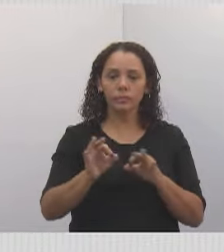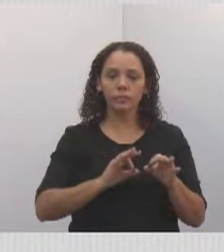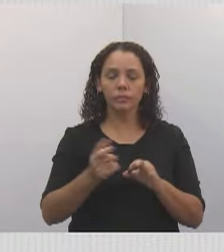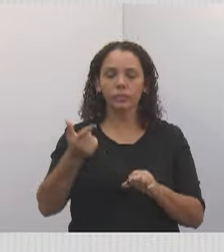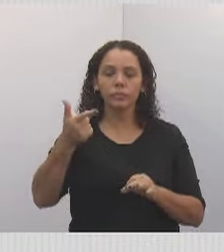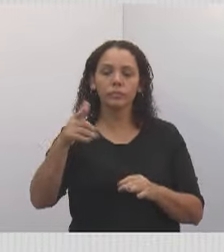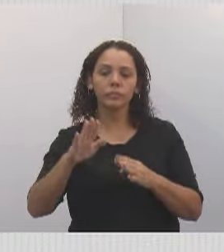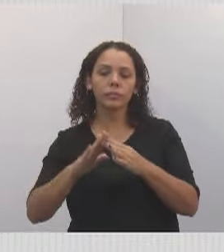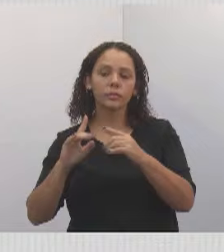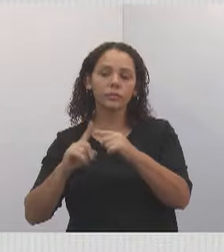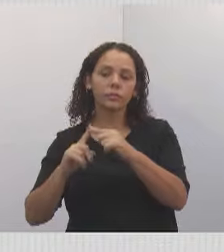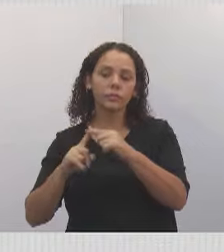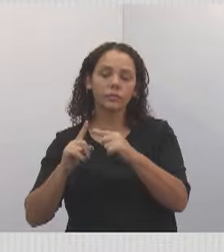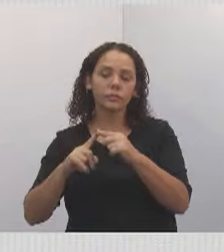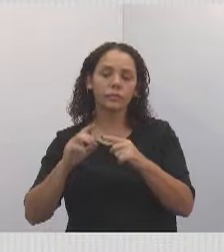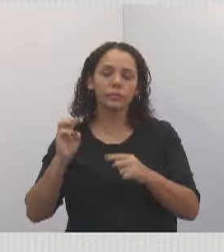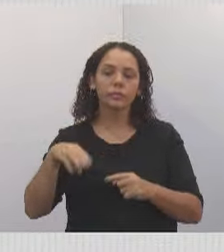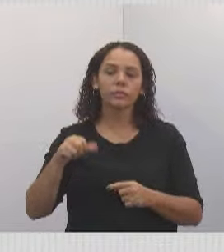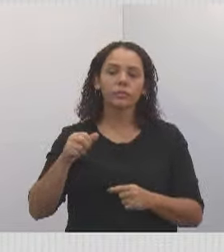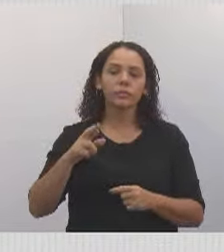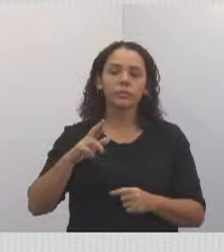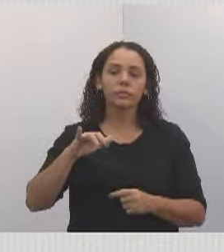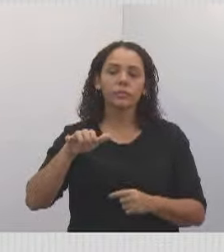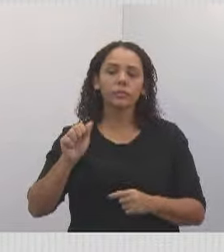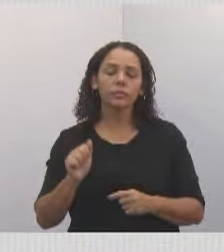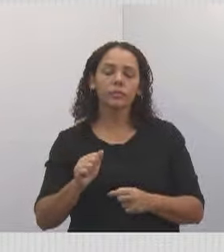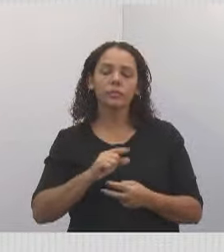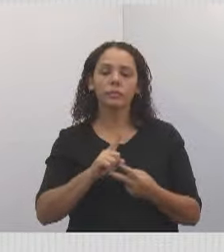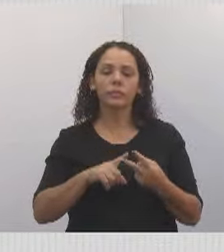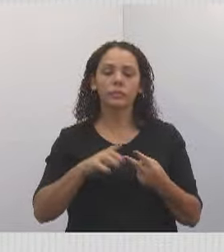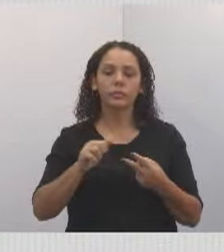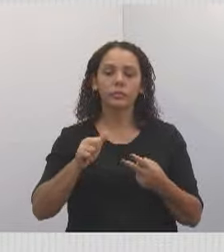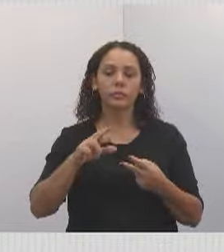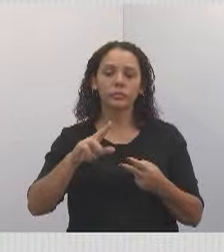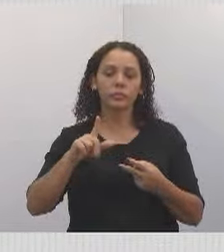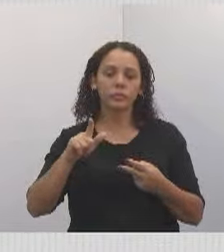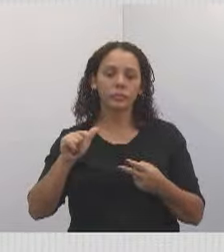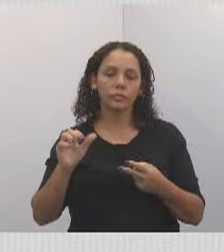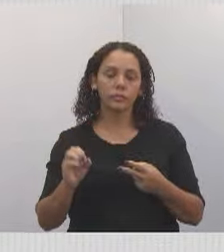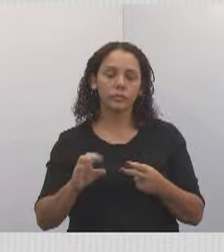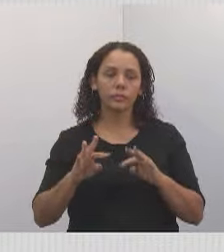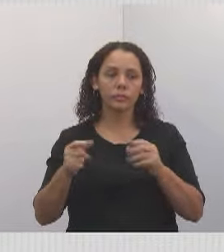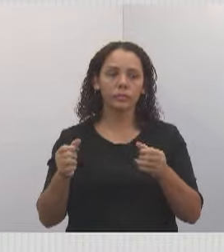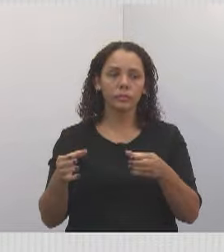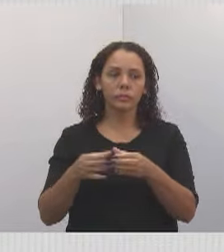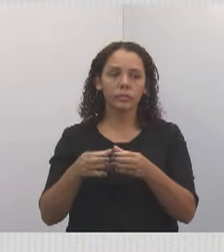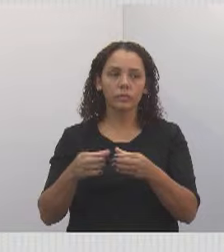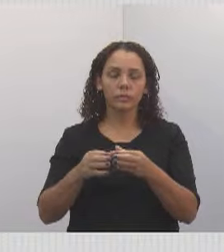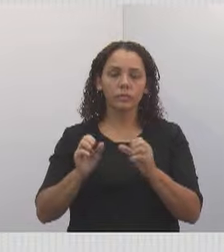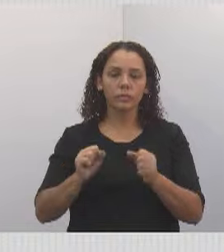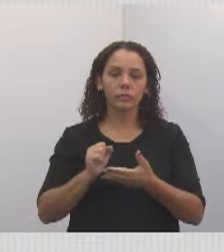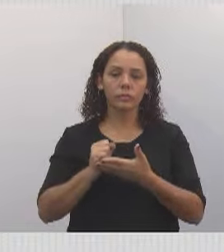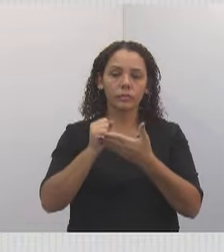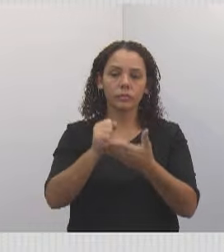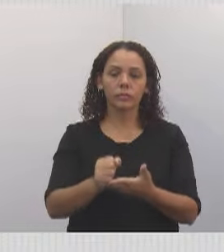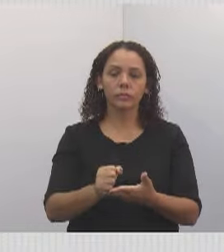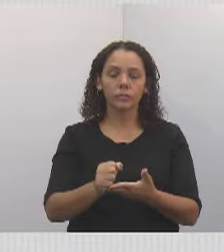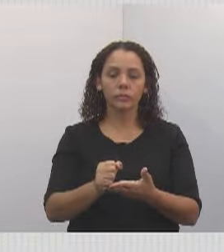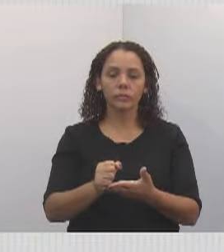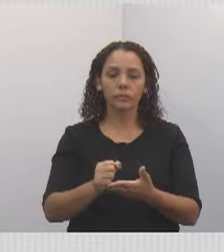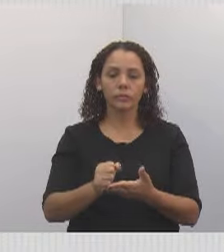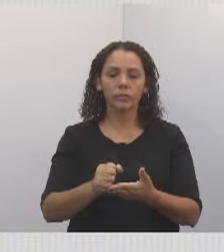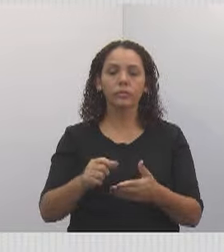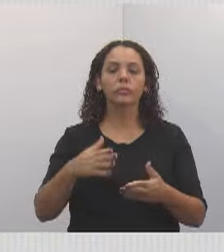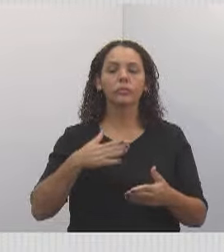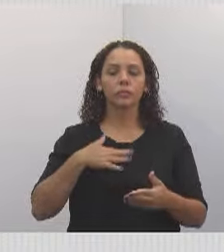João, a Márcia, né? Seu Carlinhos, toda a equipe que pôde ajudar, a Gislaine,